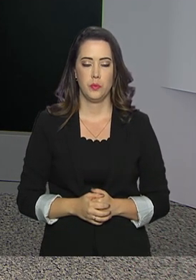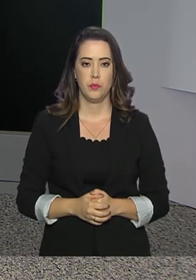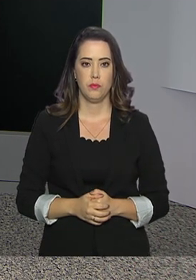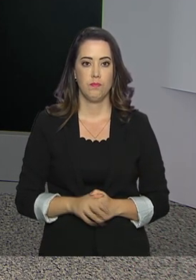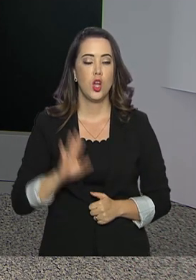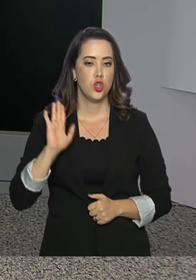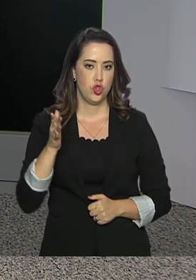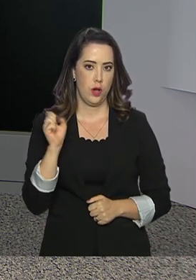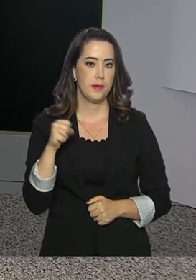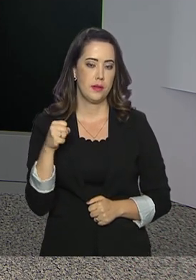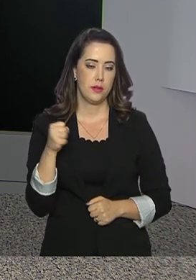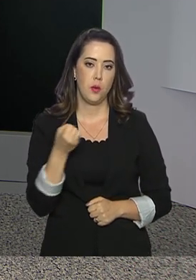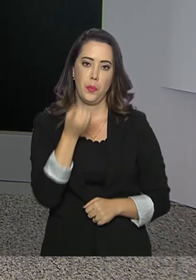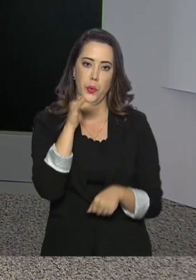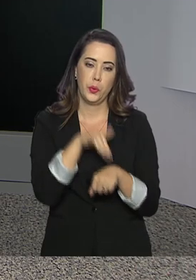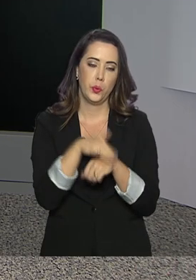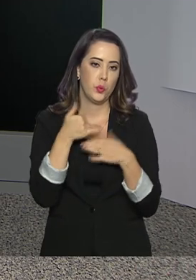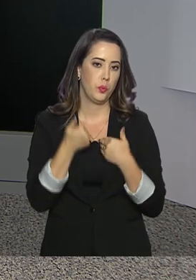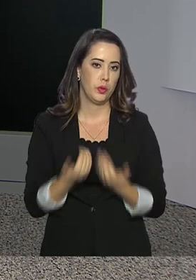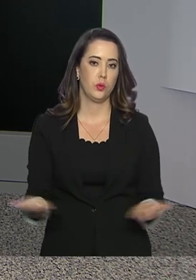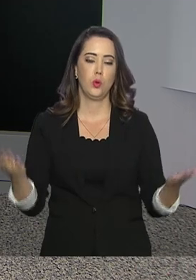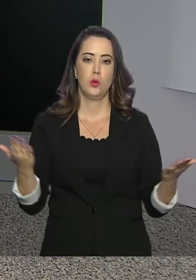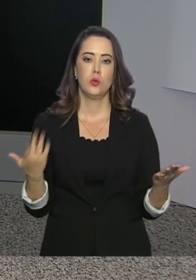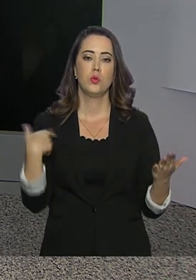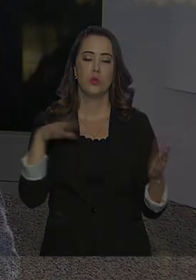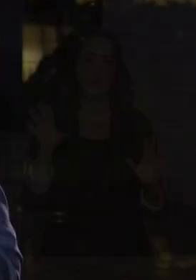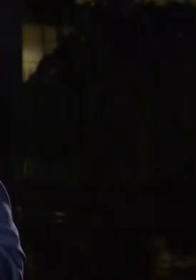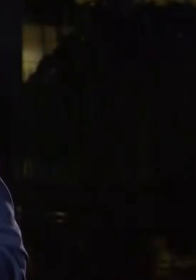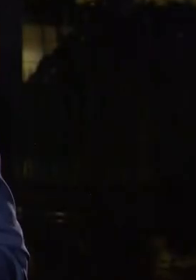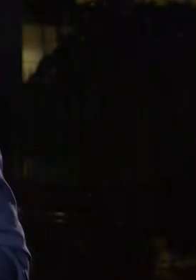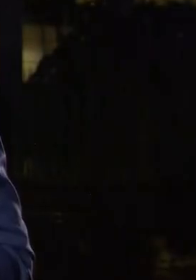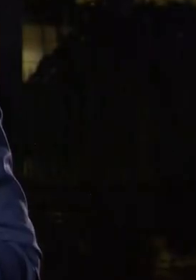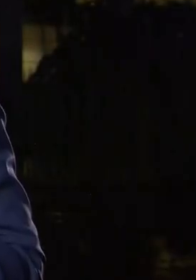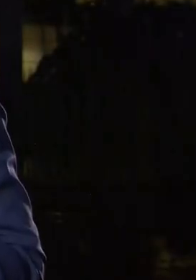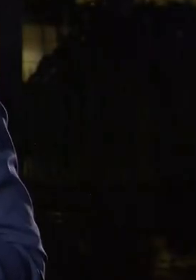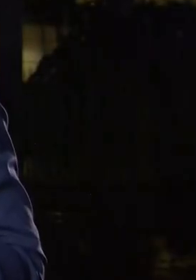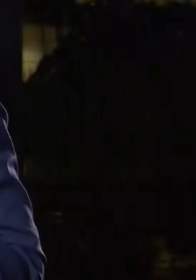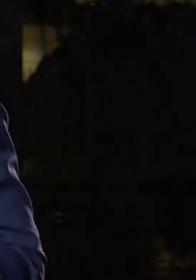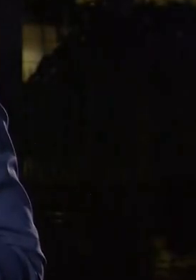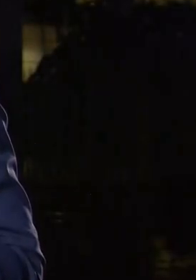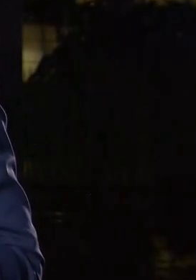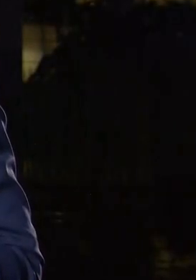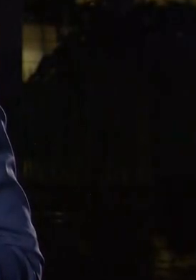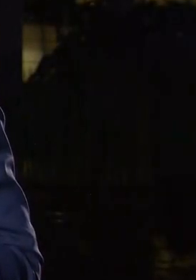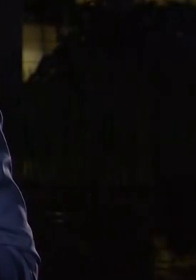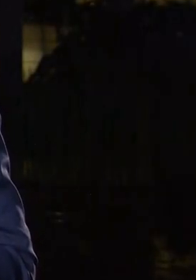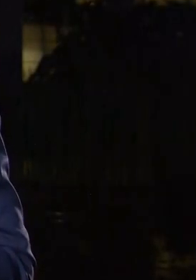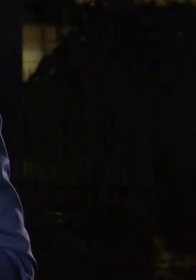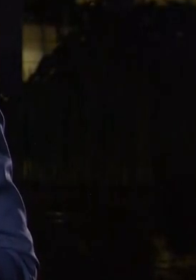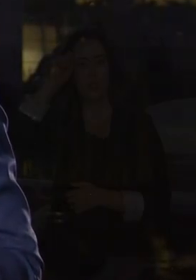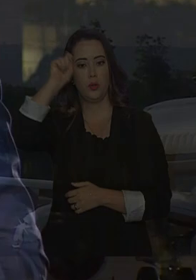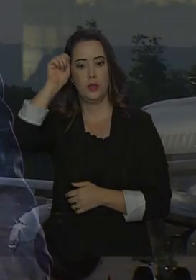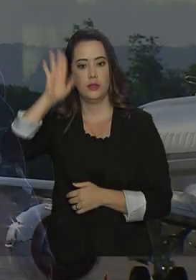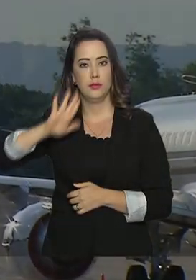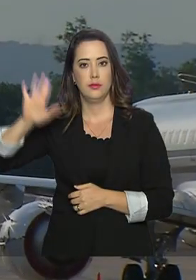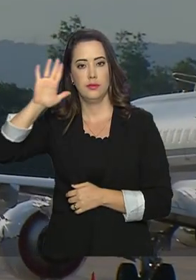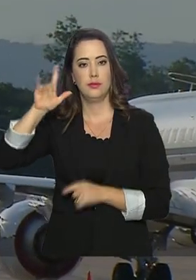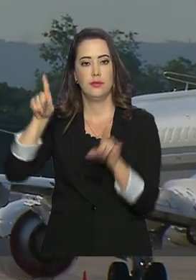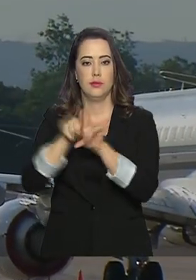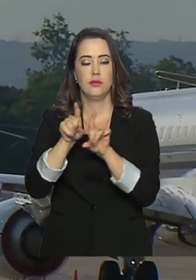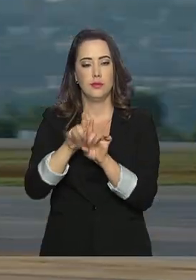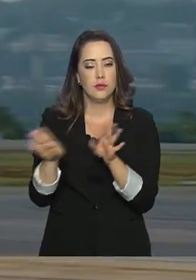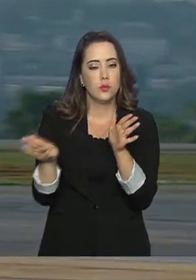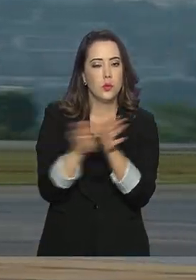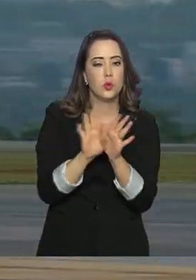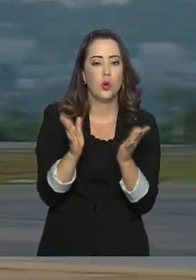Já sim, Roberto. Boa noite para você, boa noite para todo mundo. É a delegação da África do Sul, liderada pelo presidente do país, que chegou agora no fim da